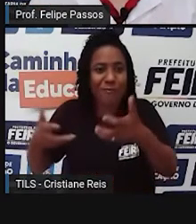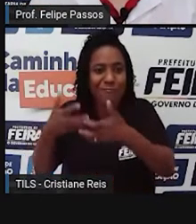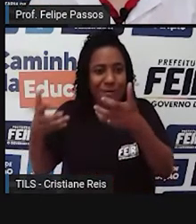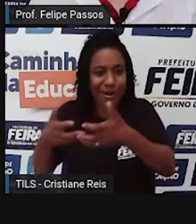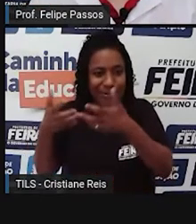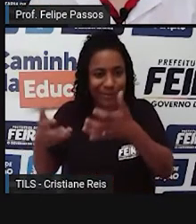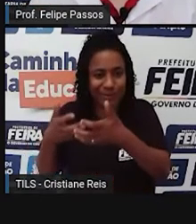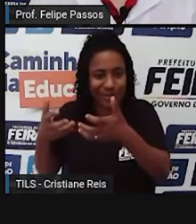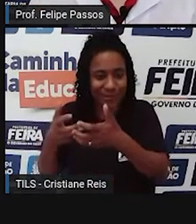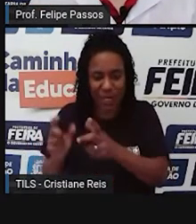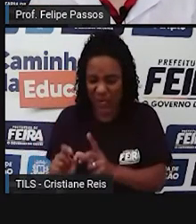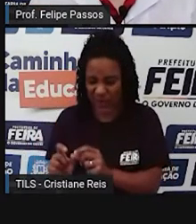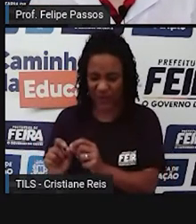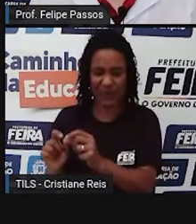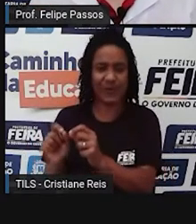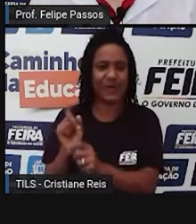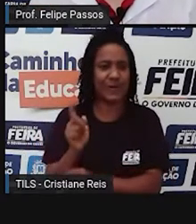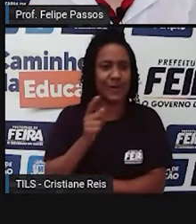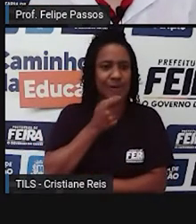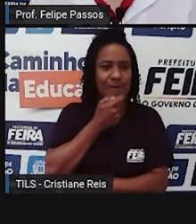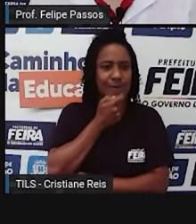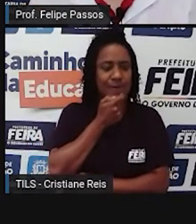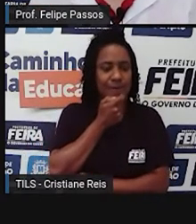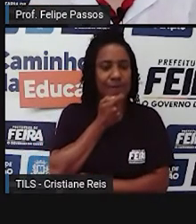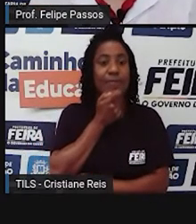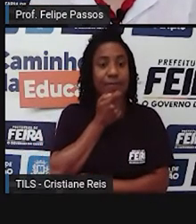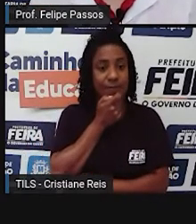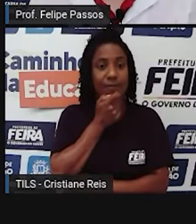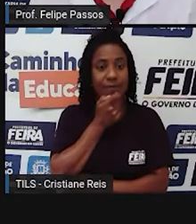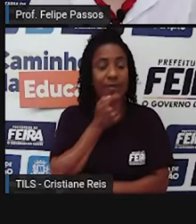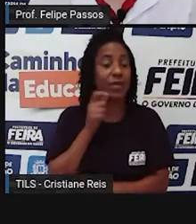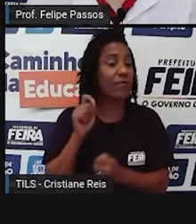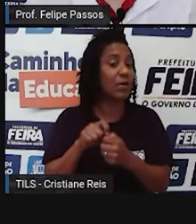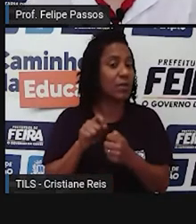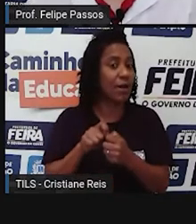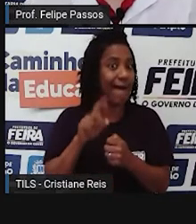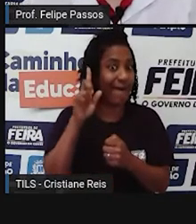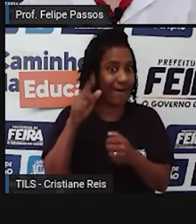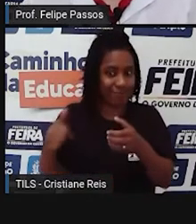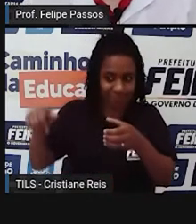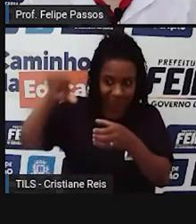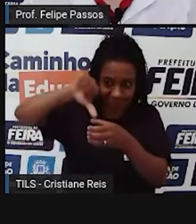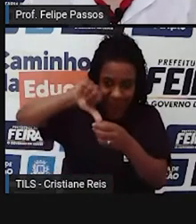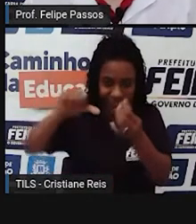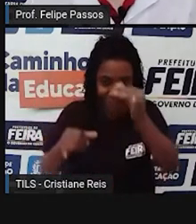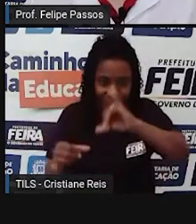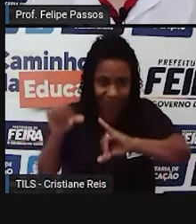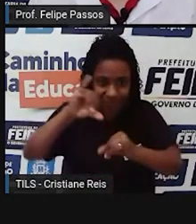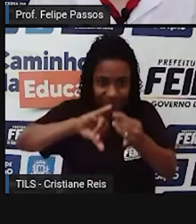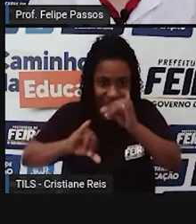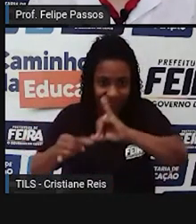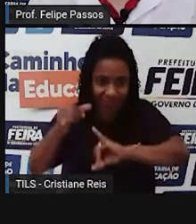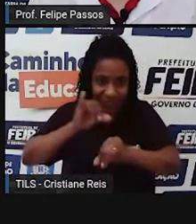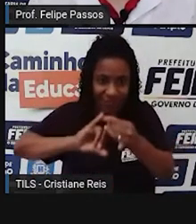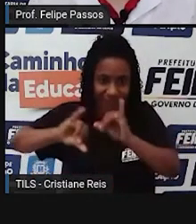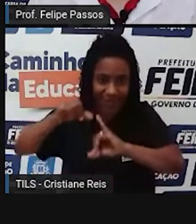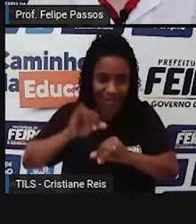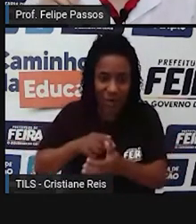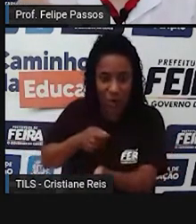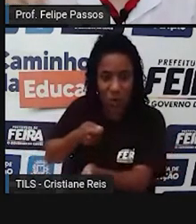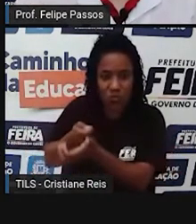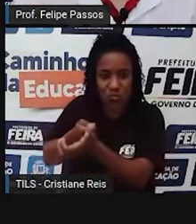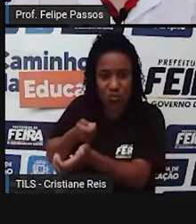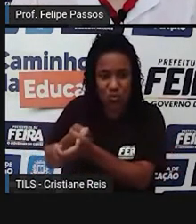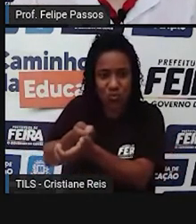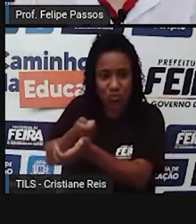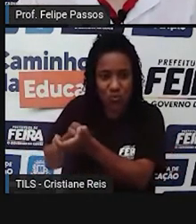de uma praga. O que a gente, às vezes, não percebe é que essa substância que é venenosa para a lagarta, também é venenosa para a gente, né?